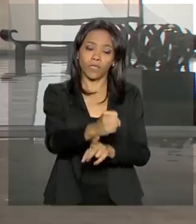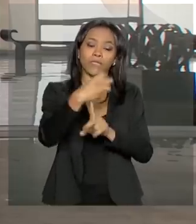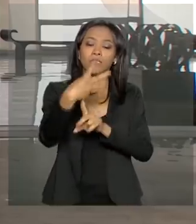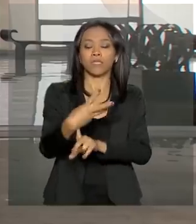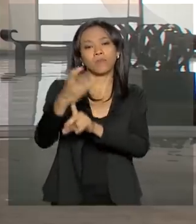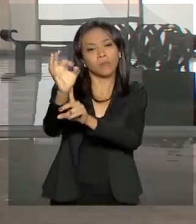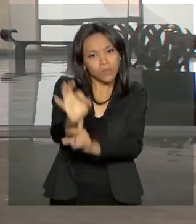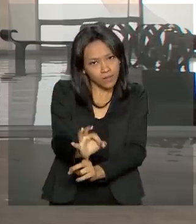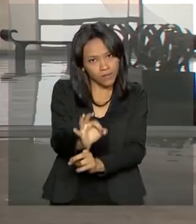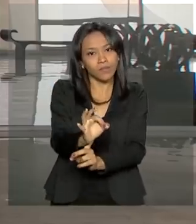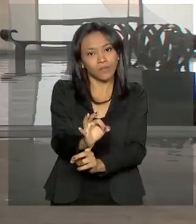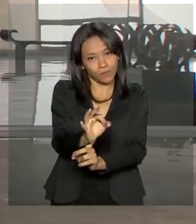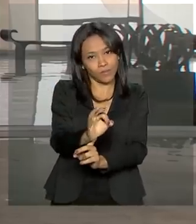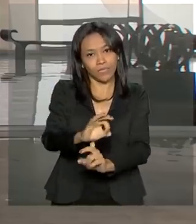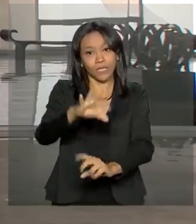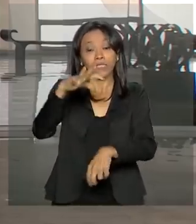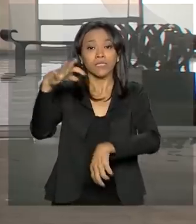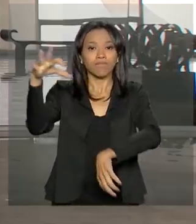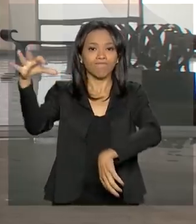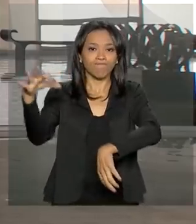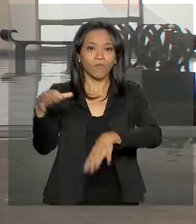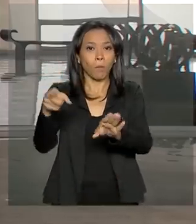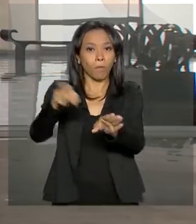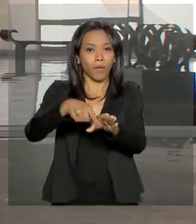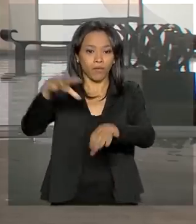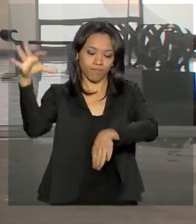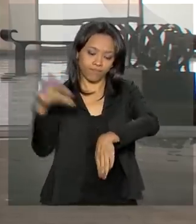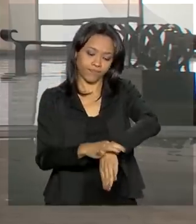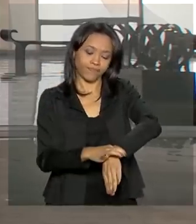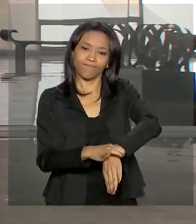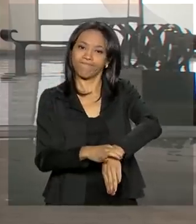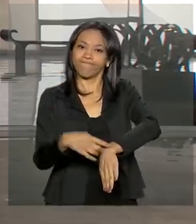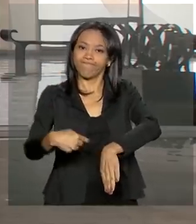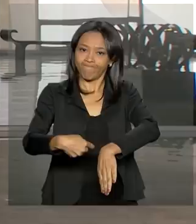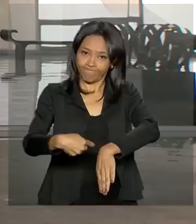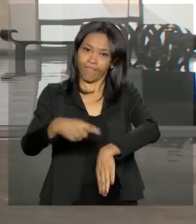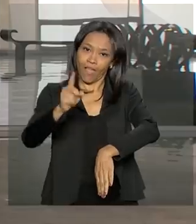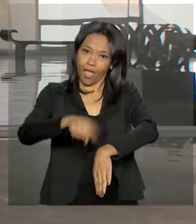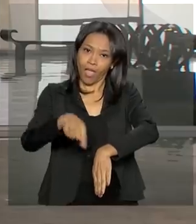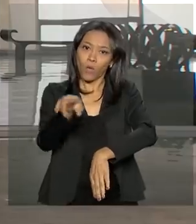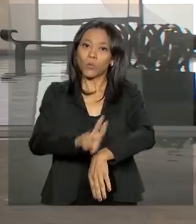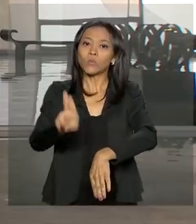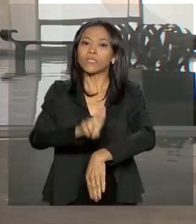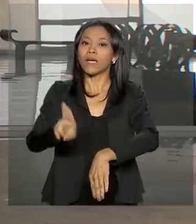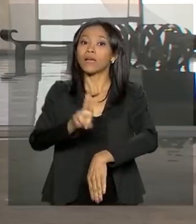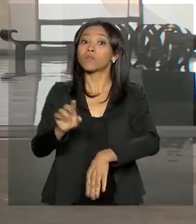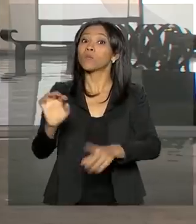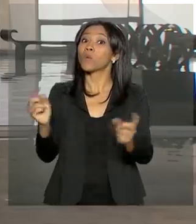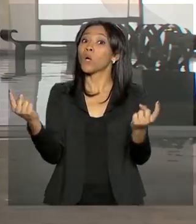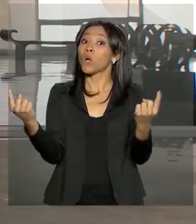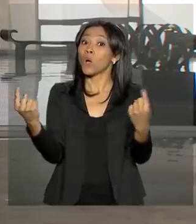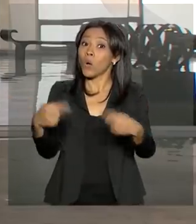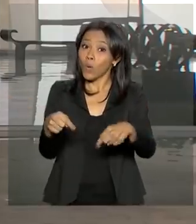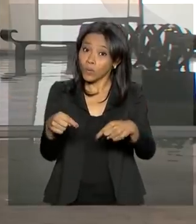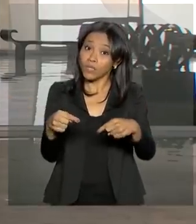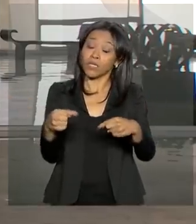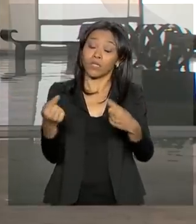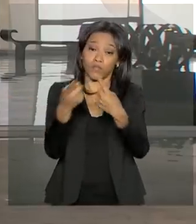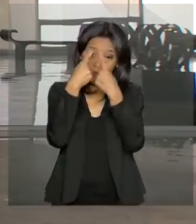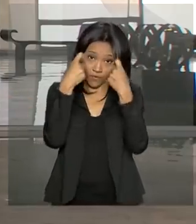% das tornozeleiras eletrônicas do país são utilizadas em caso de violência doméstica.